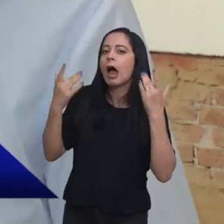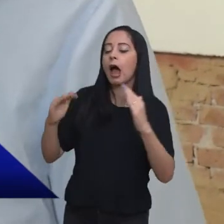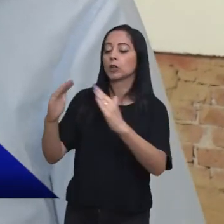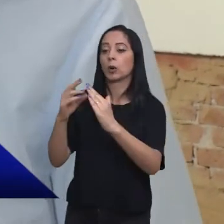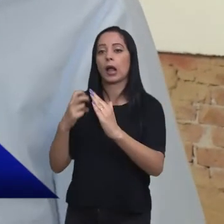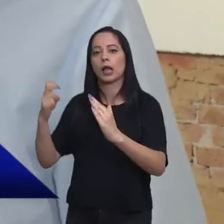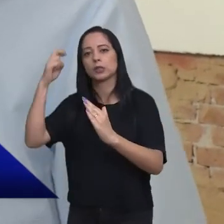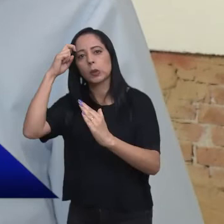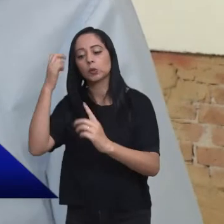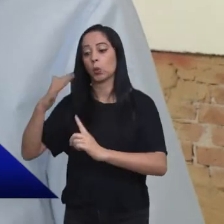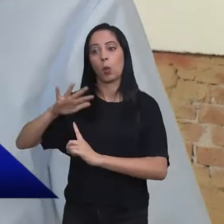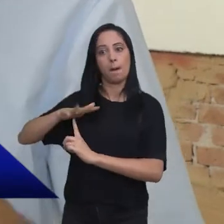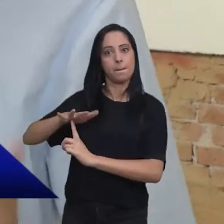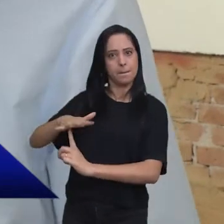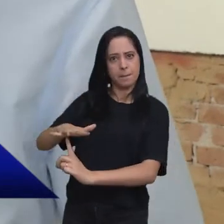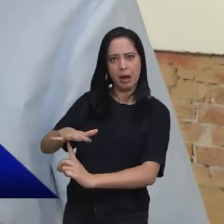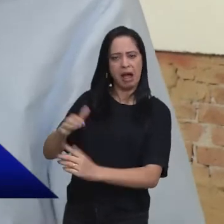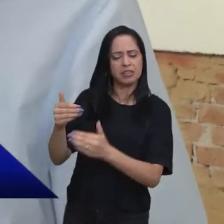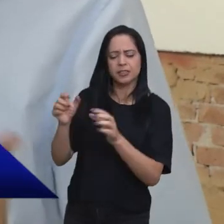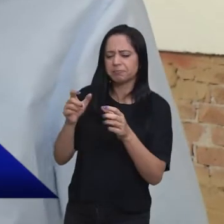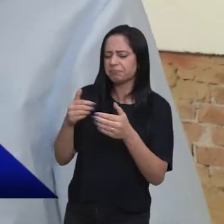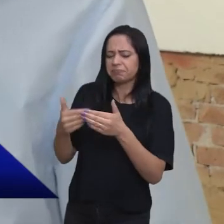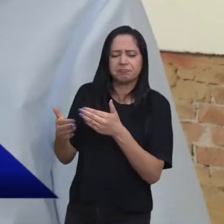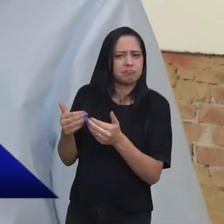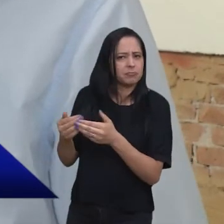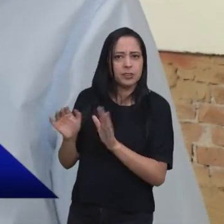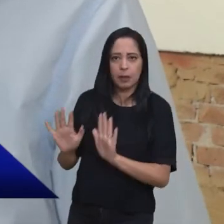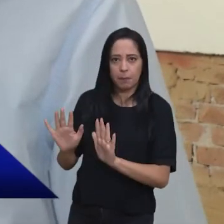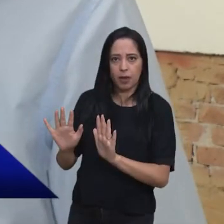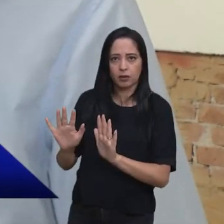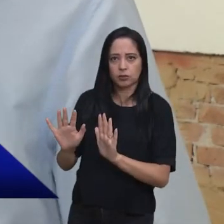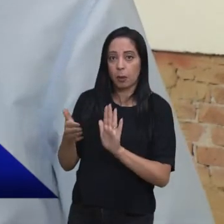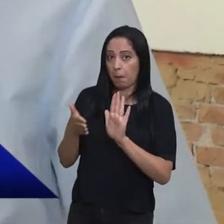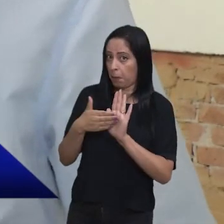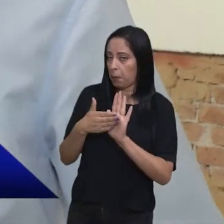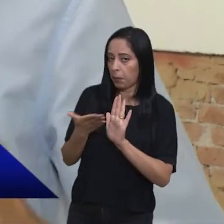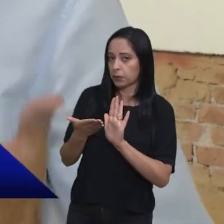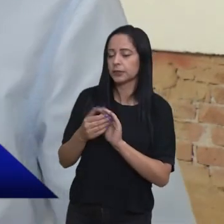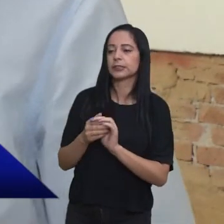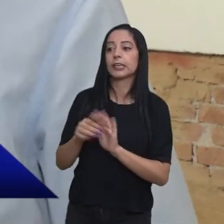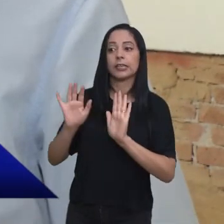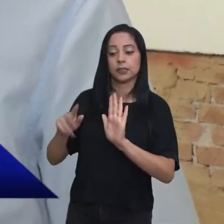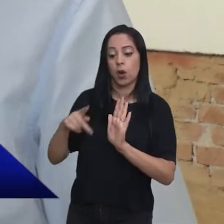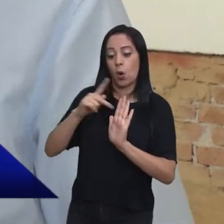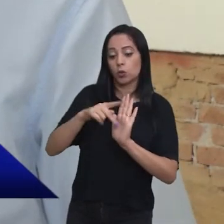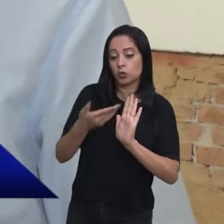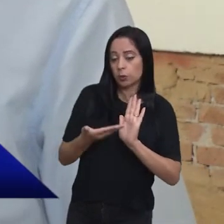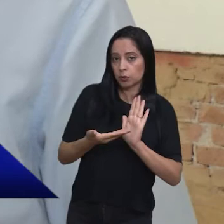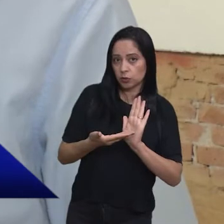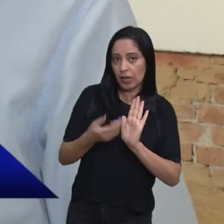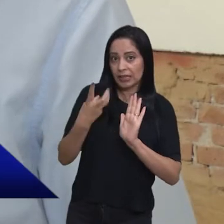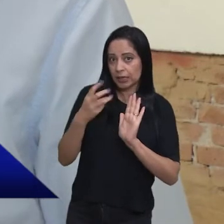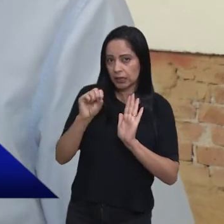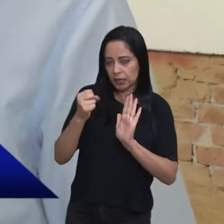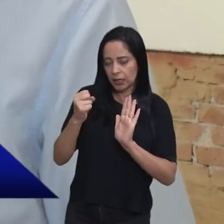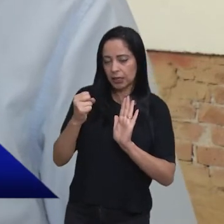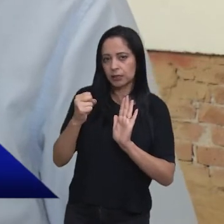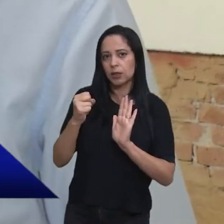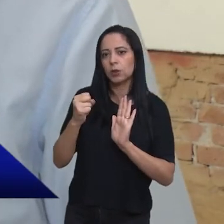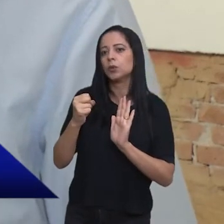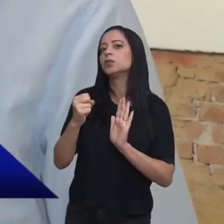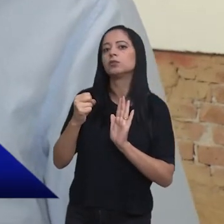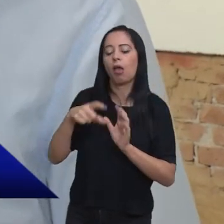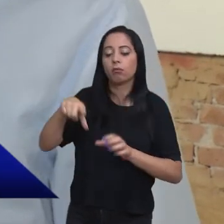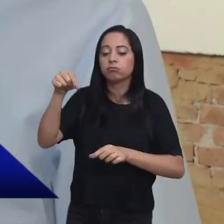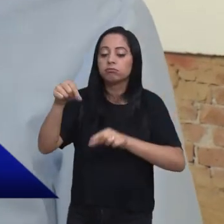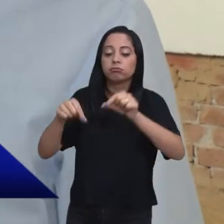casas de cultura ou em praças, depende da proposta que ele quer inscrever. Porque esses projetos, esses 38 projetos, eles